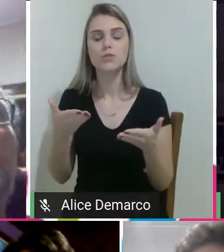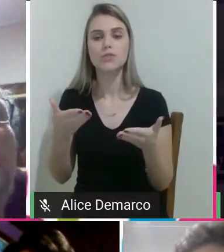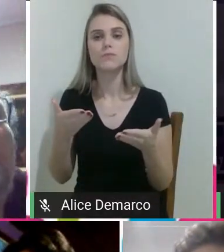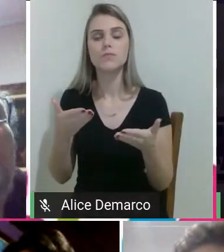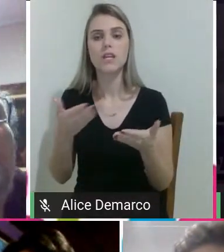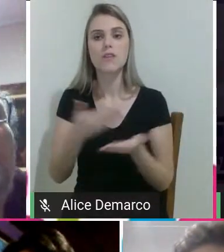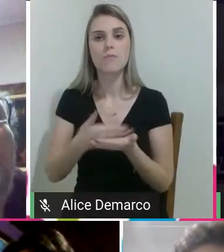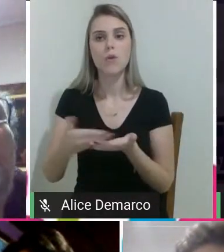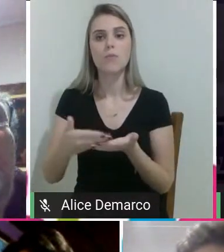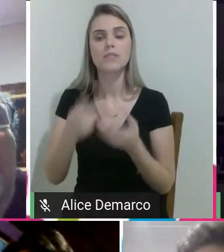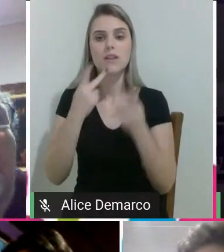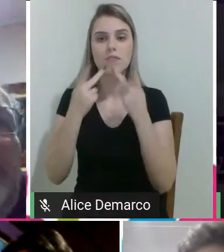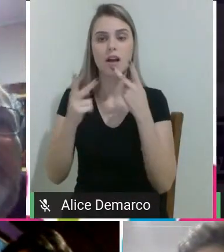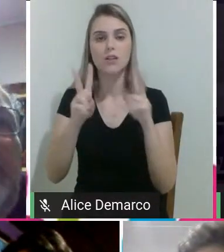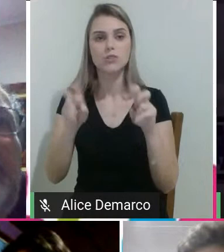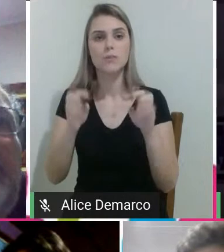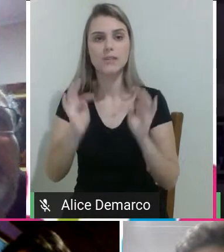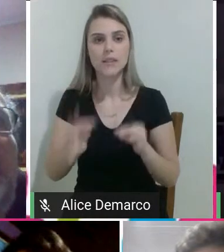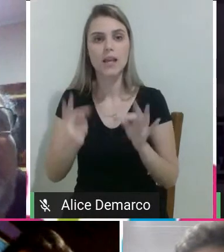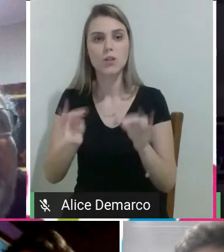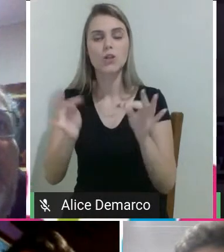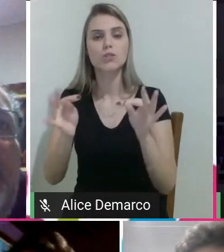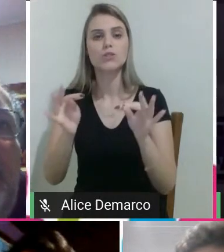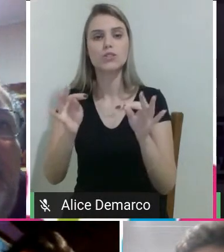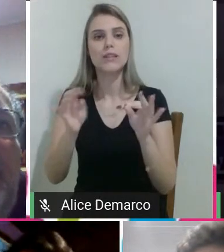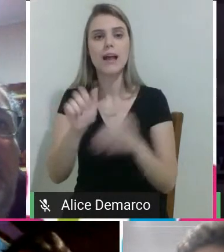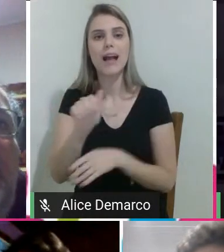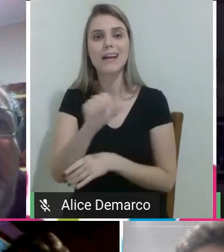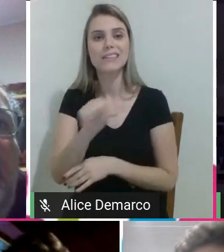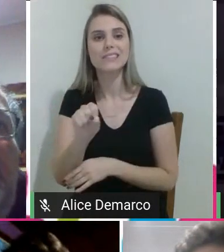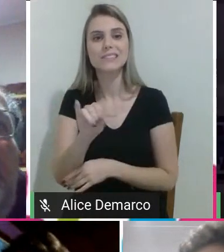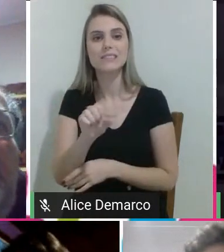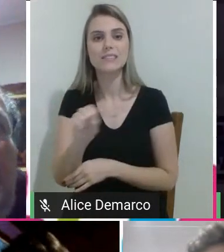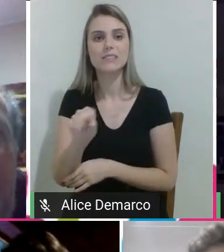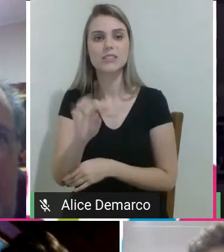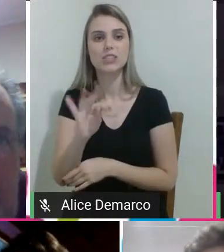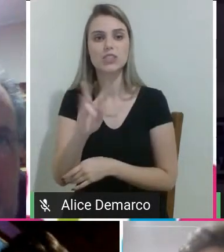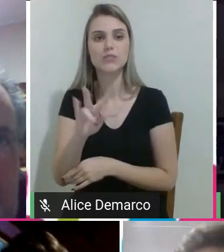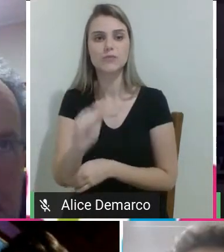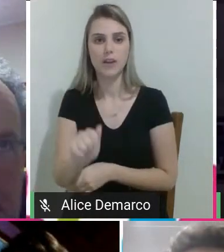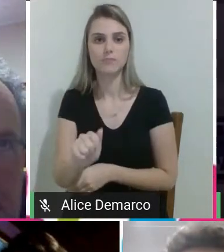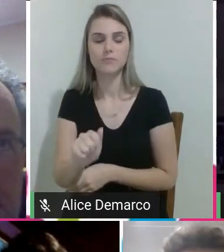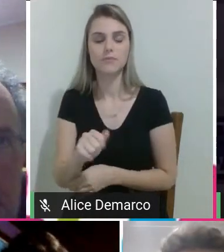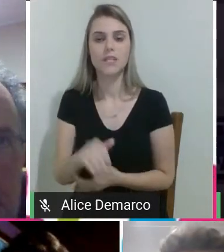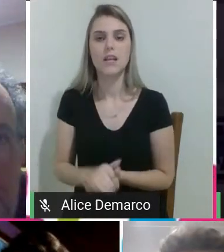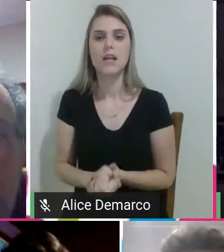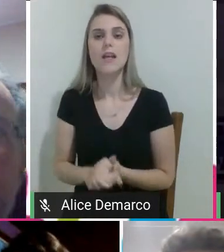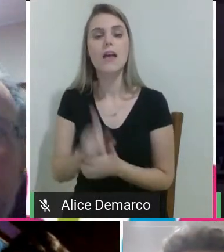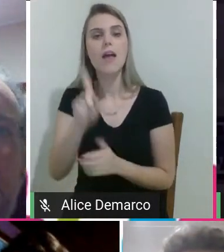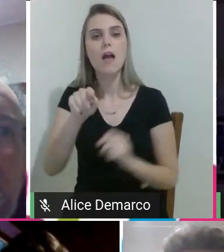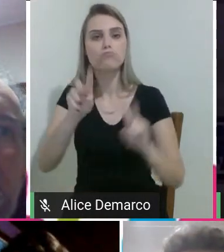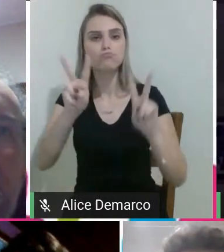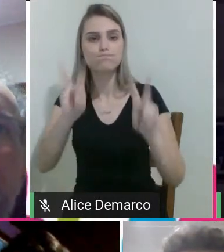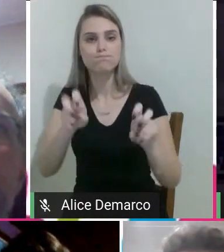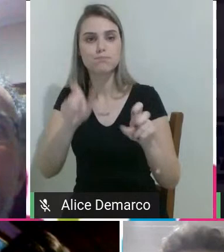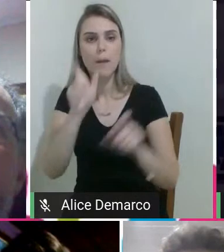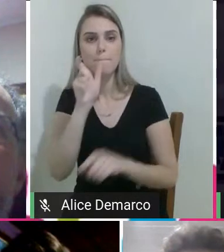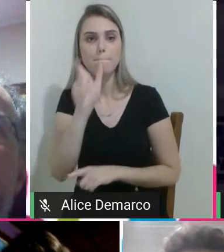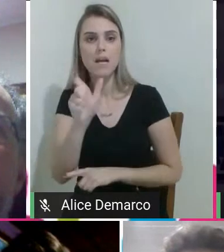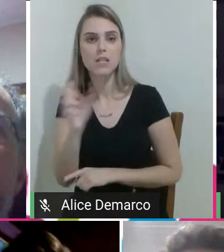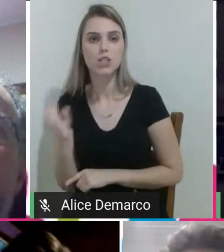conceito, né, o que é tecnologia assistiva, afinal? Tecnologia assistiva é um termo, ainda novo, para